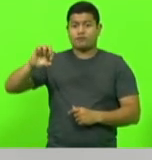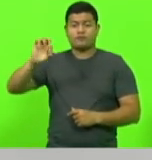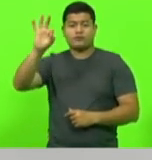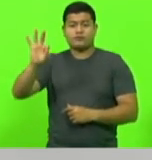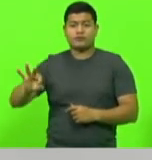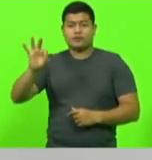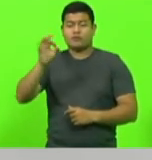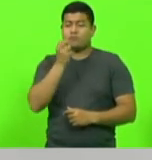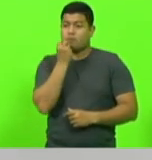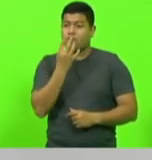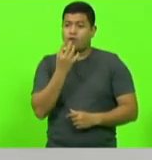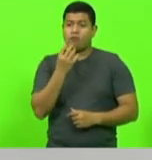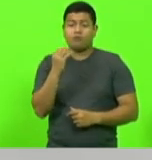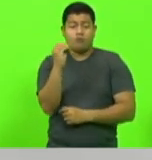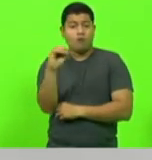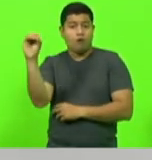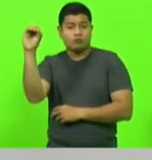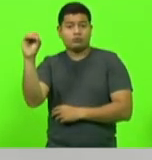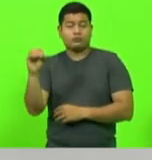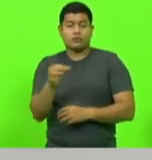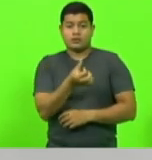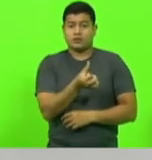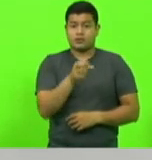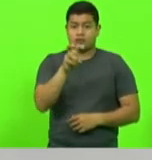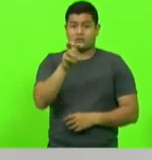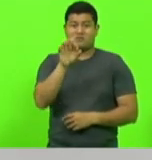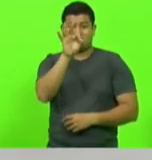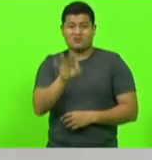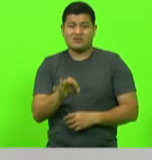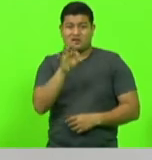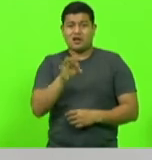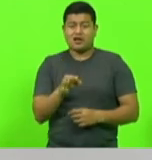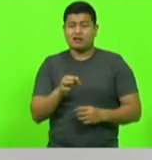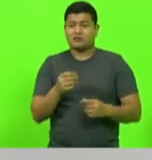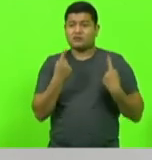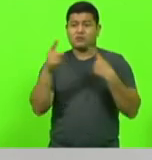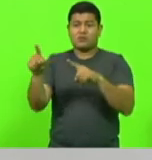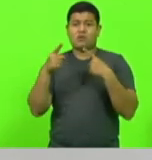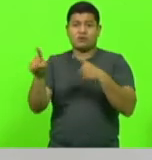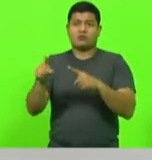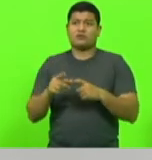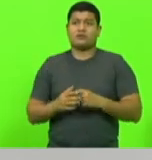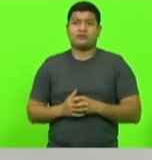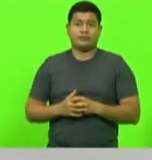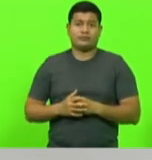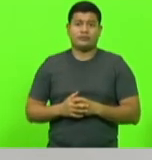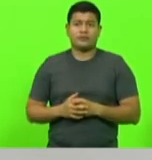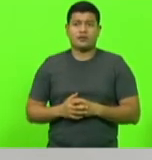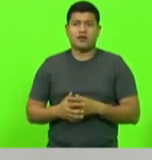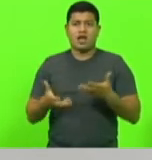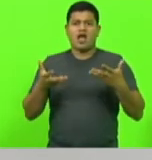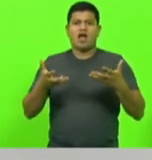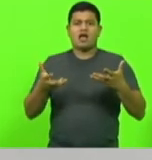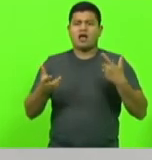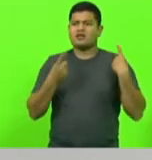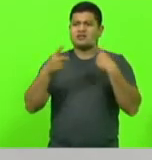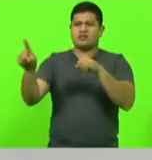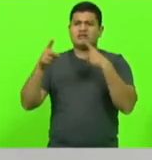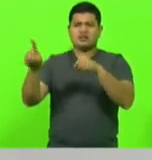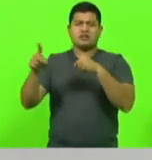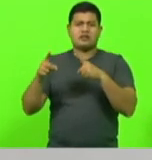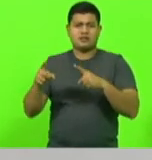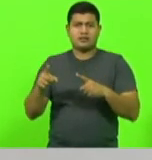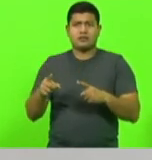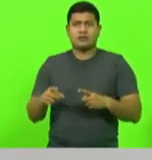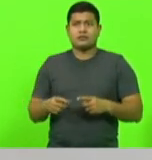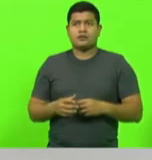% de rejeição. E aí não é uma questão de fora Bolsonaro, não é tirar Bolsonaro, não é